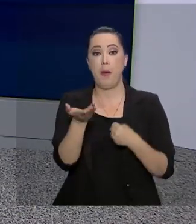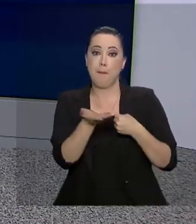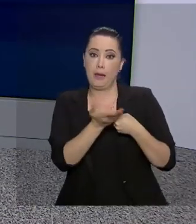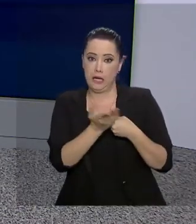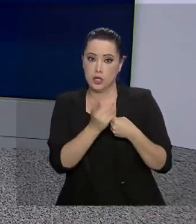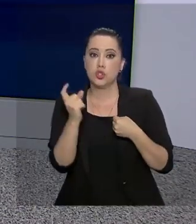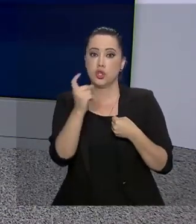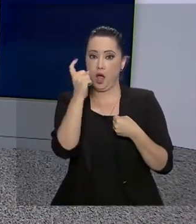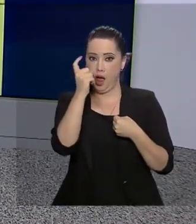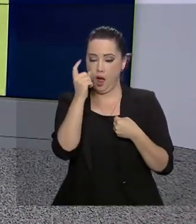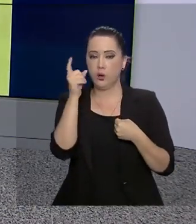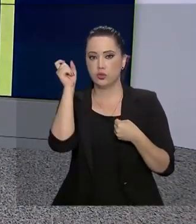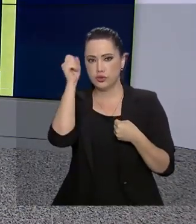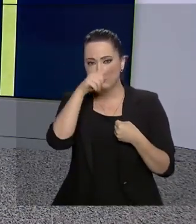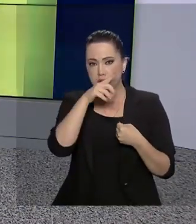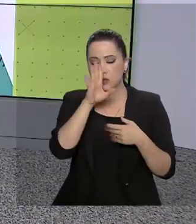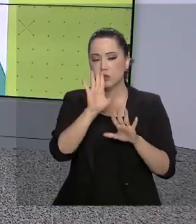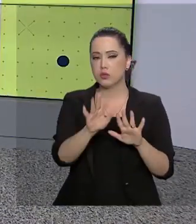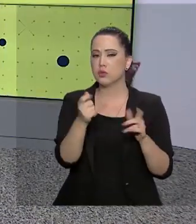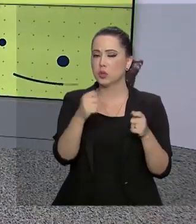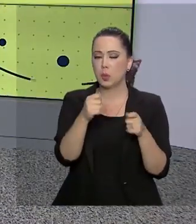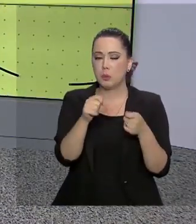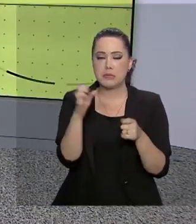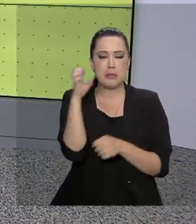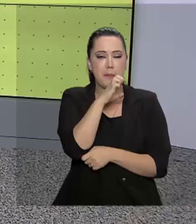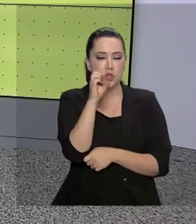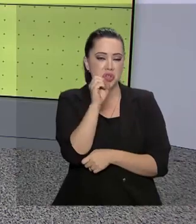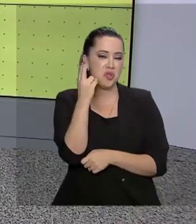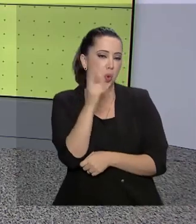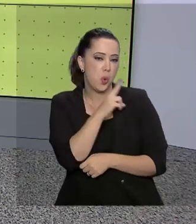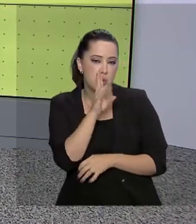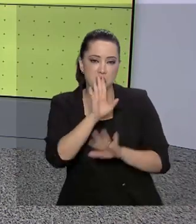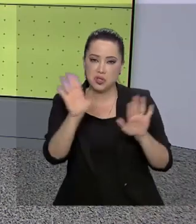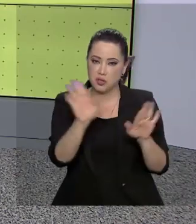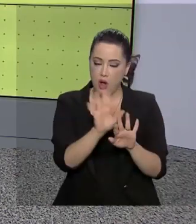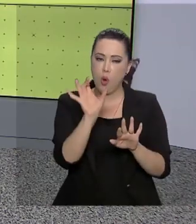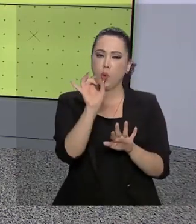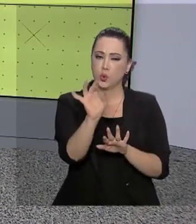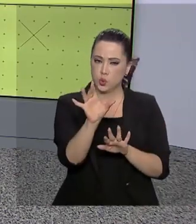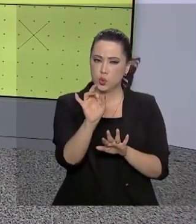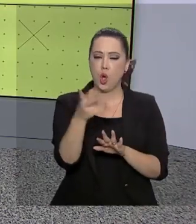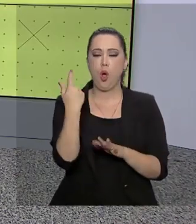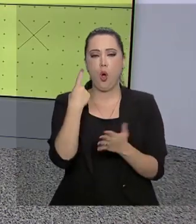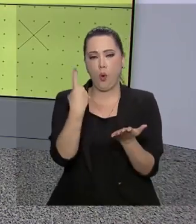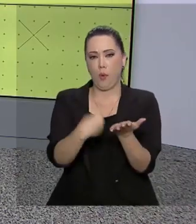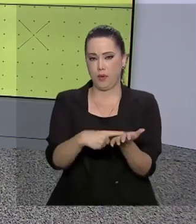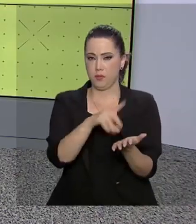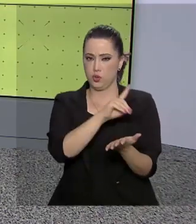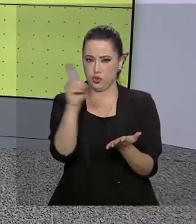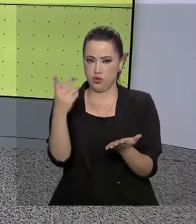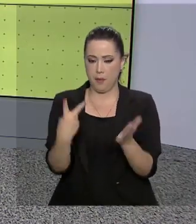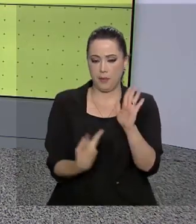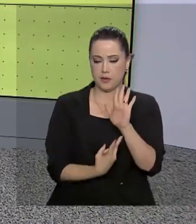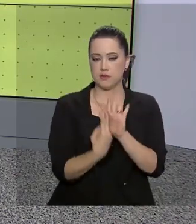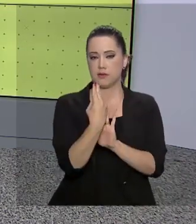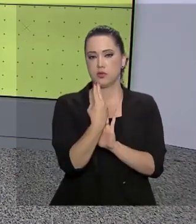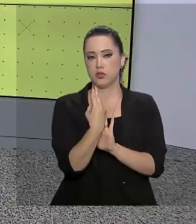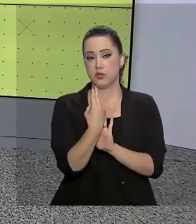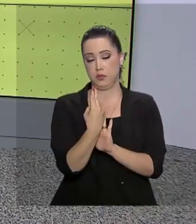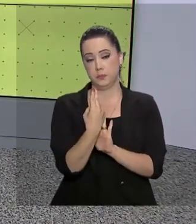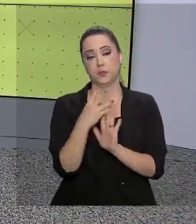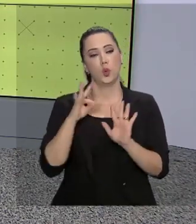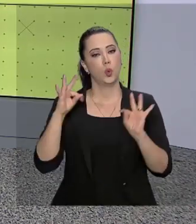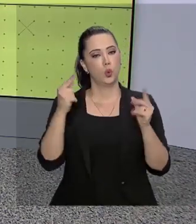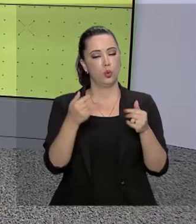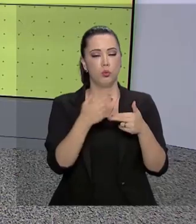complexidade, agendadas sem caráter de urgência e emergência, para todas as especialidades. Para reforçar o atendimento no